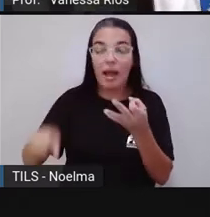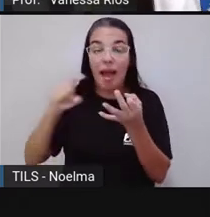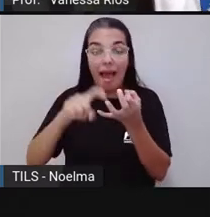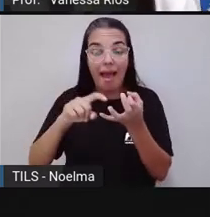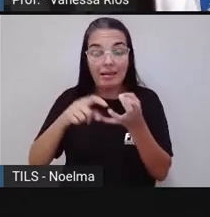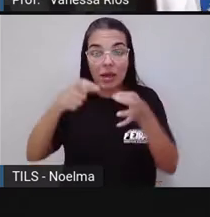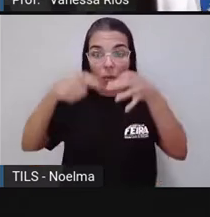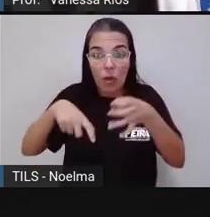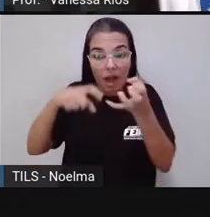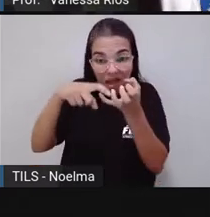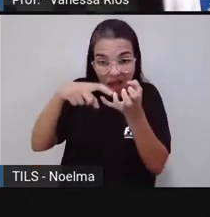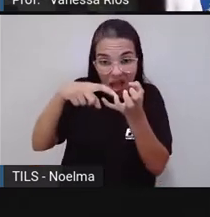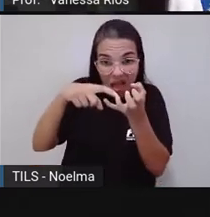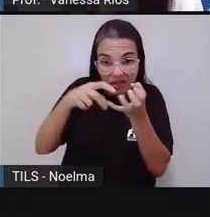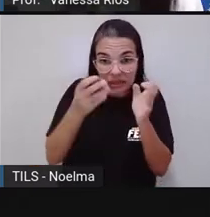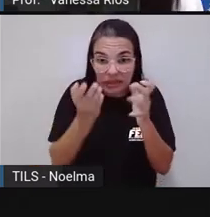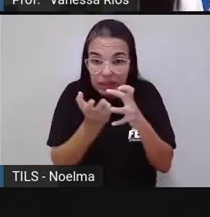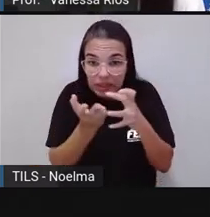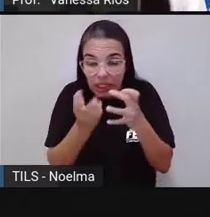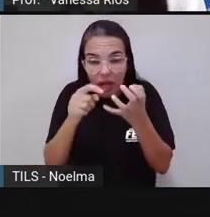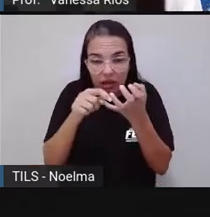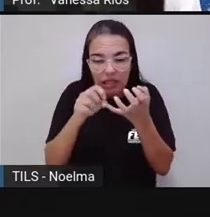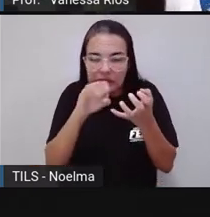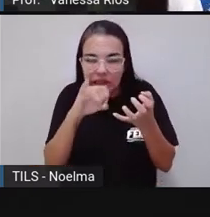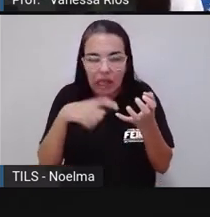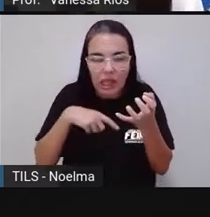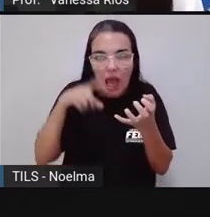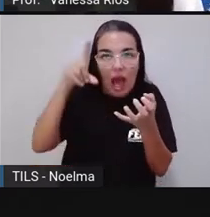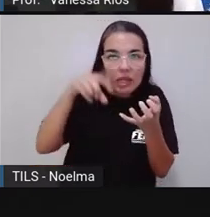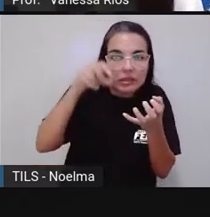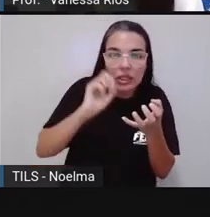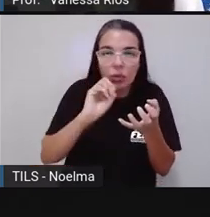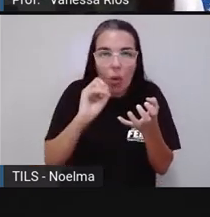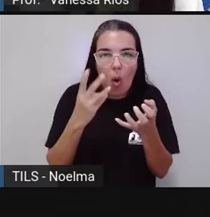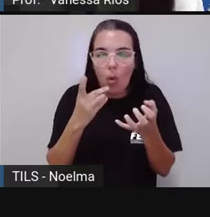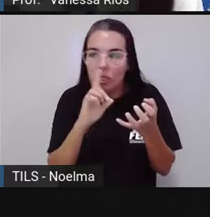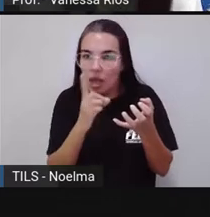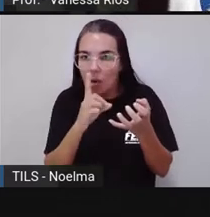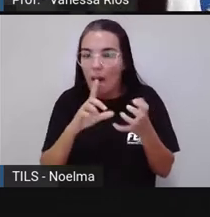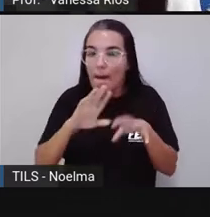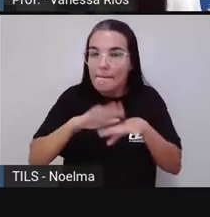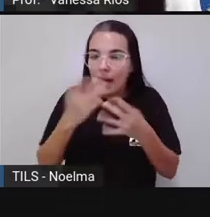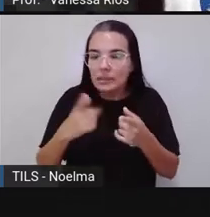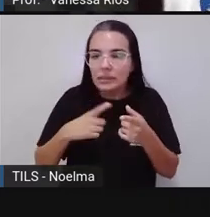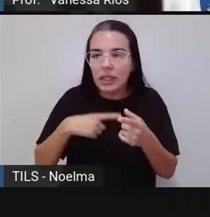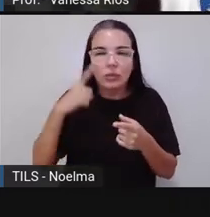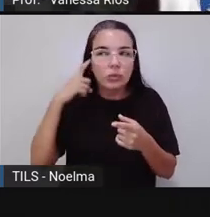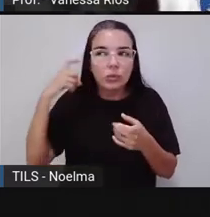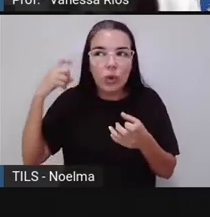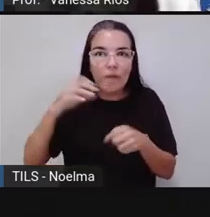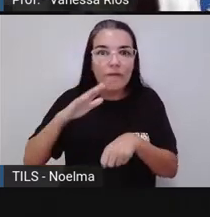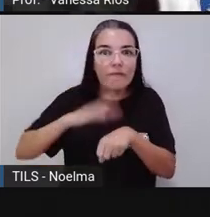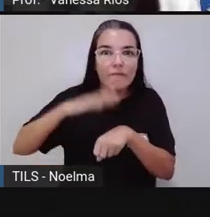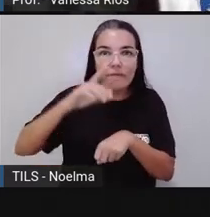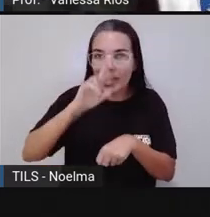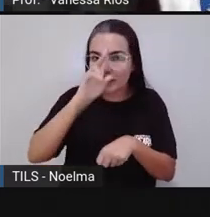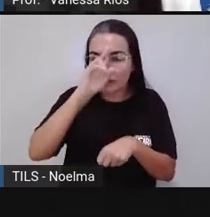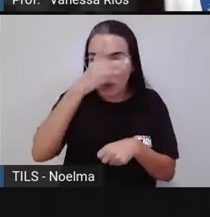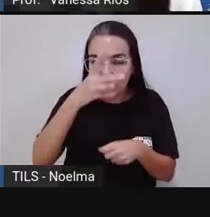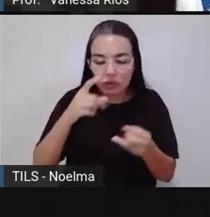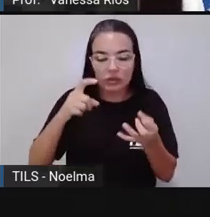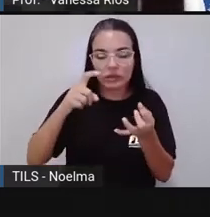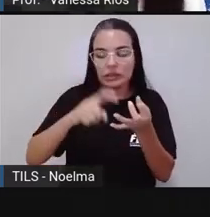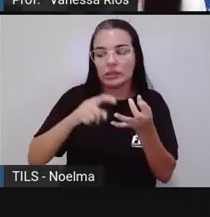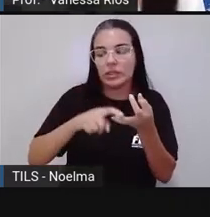a presença do acento ou não, a gente já vai identificando aí que a sílaba tônica é a penúltima sílaba,